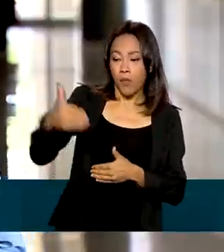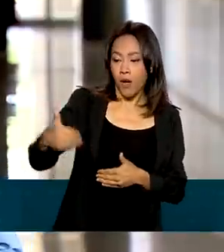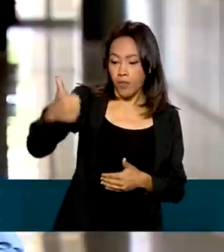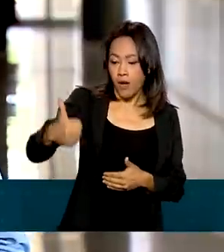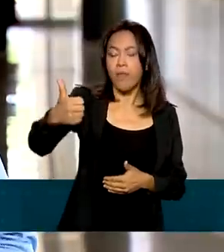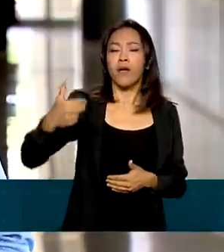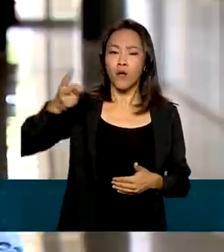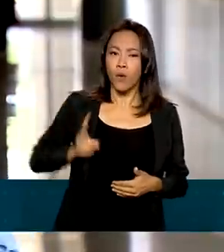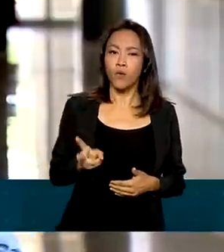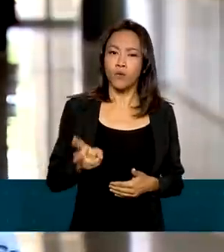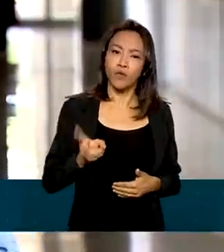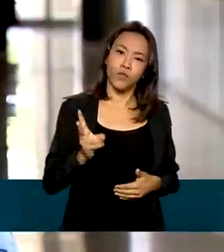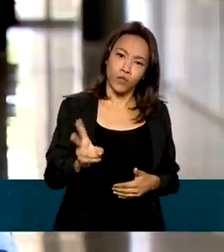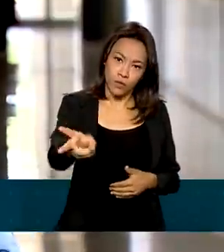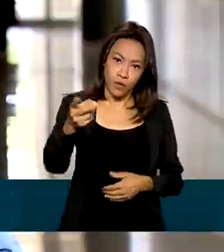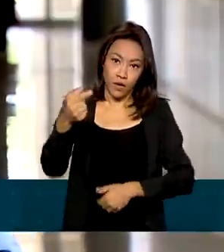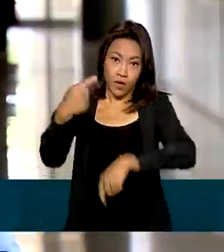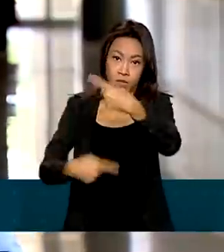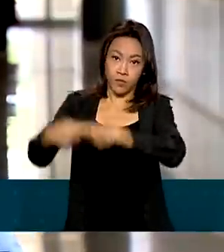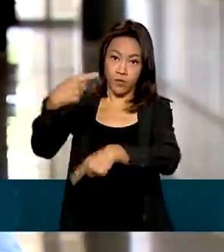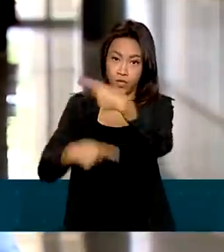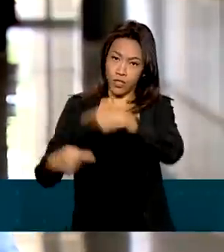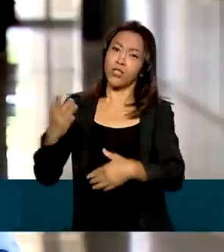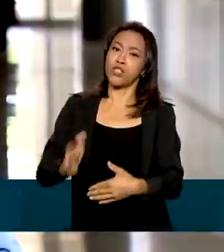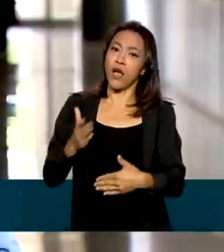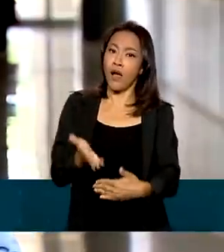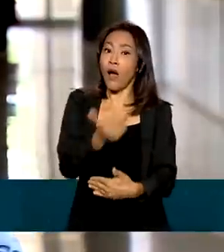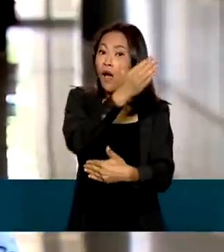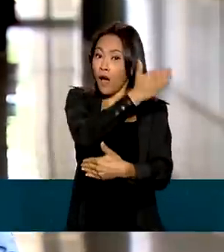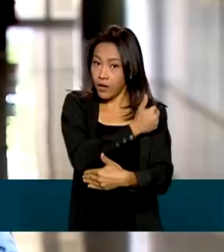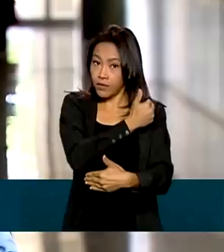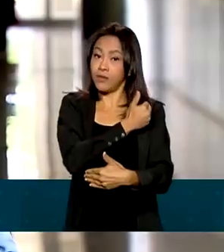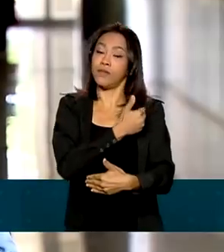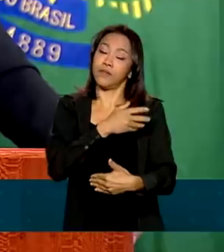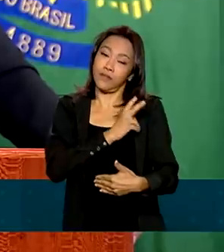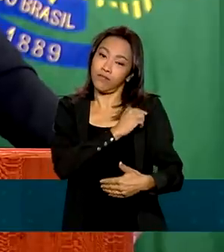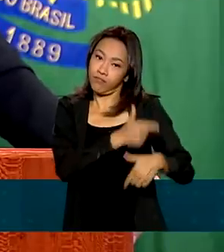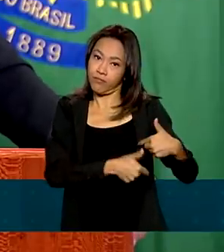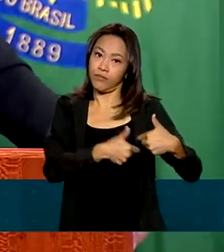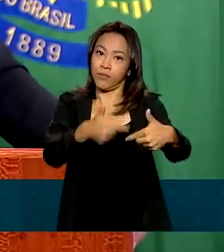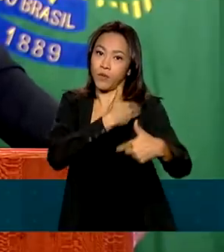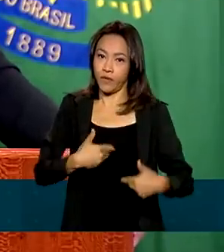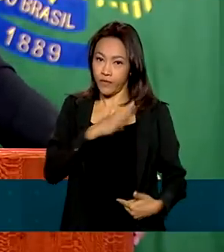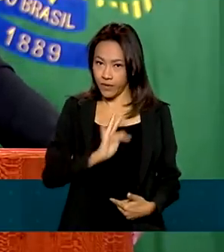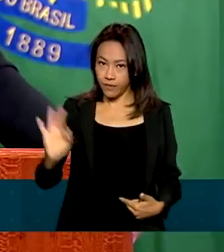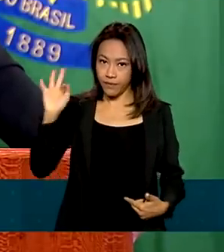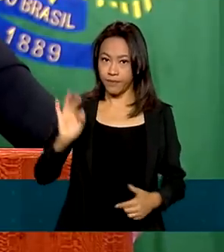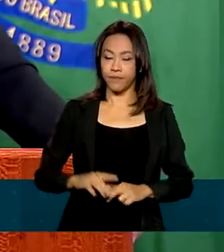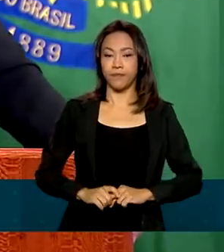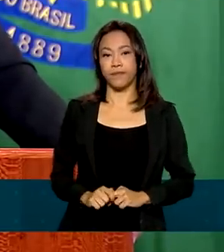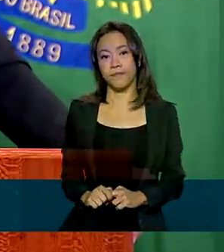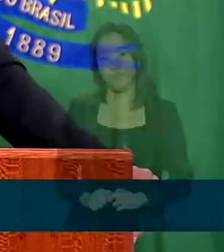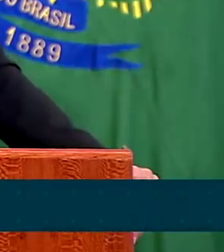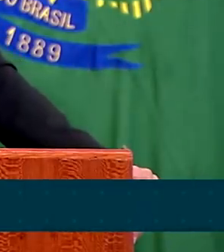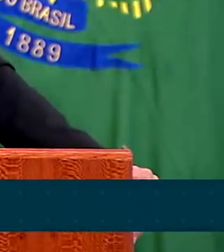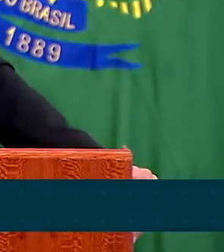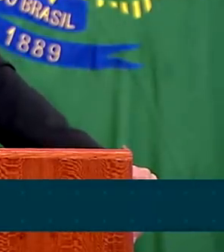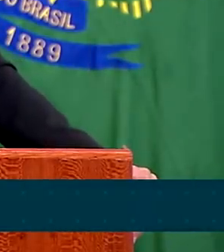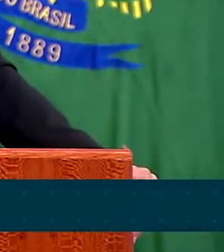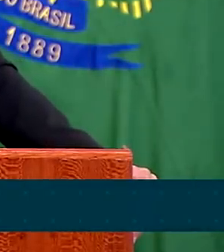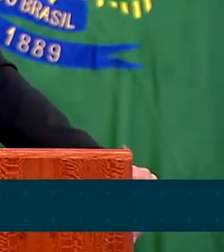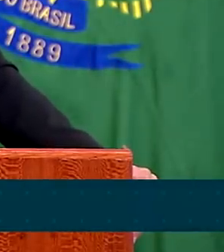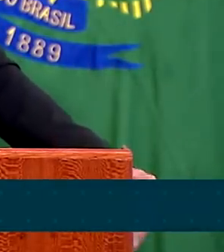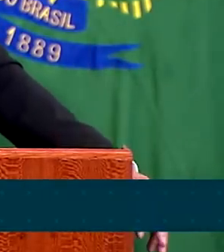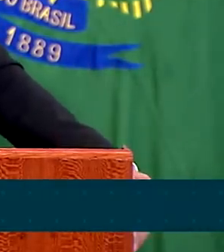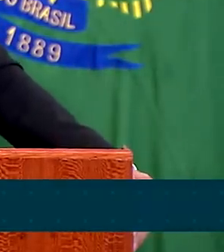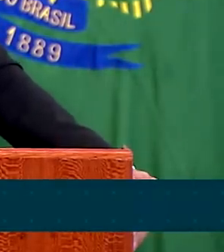dar continuidade às políticas públicas já desenvolvidas pelo governo federal. Eu quero agradecer aos ministros que nos deixam hoje.